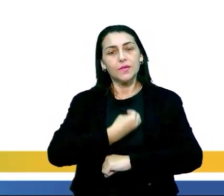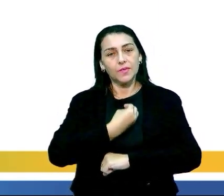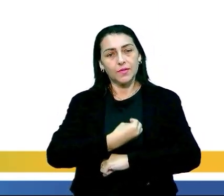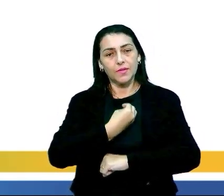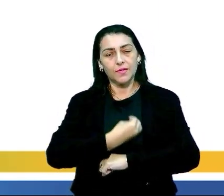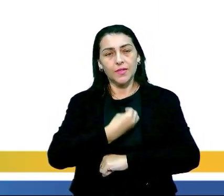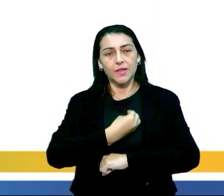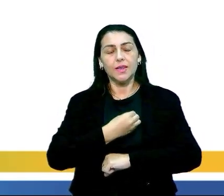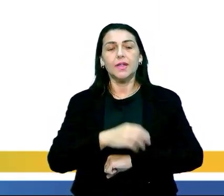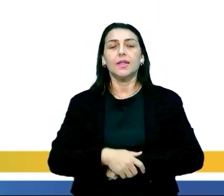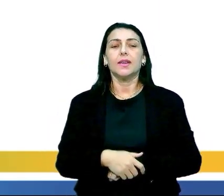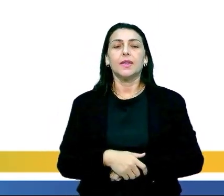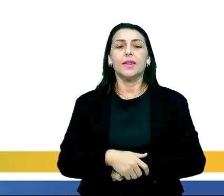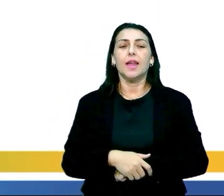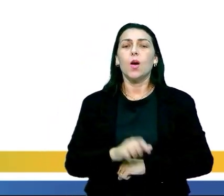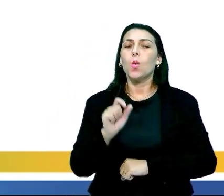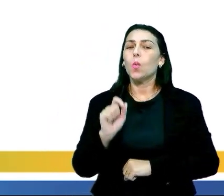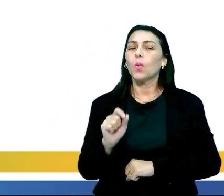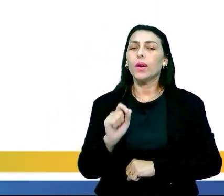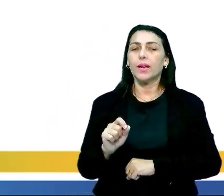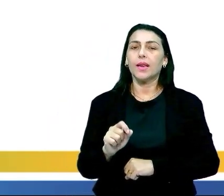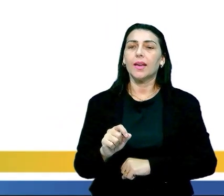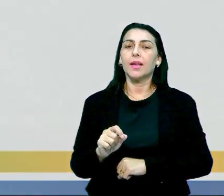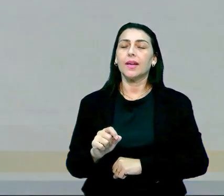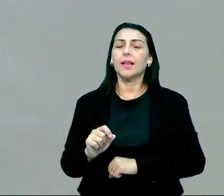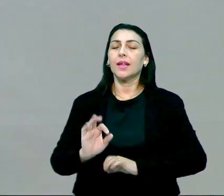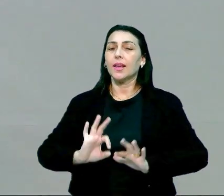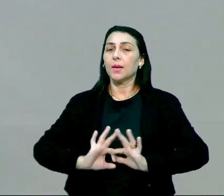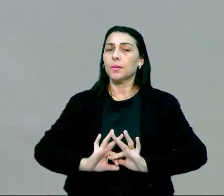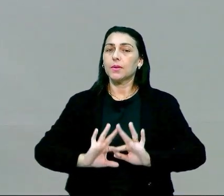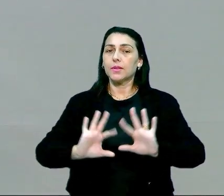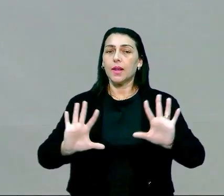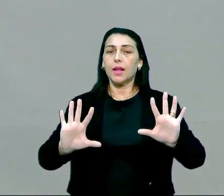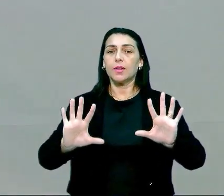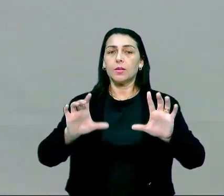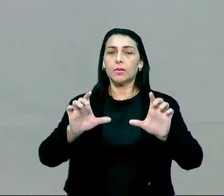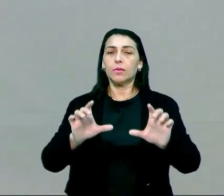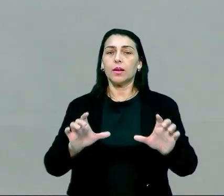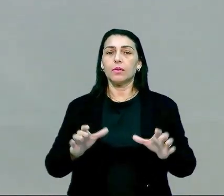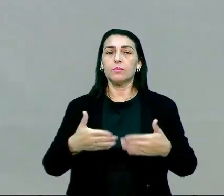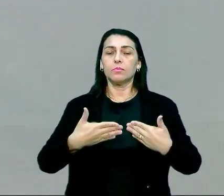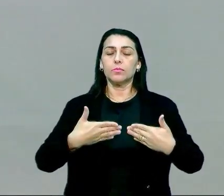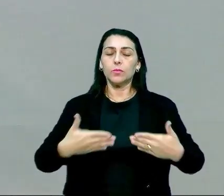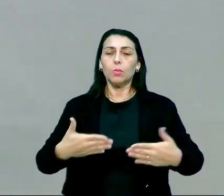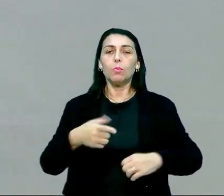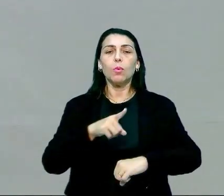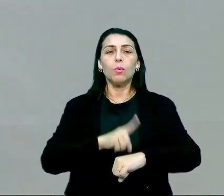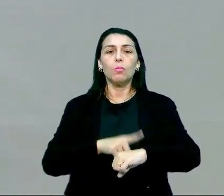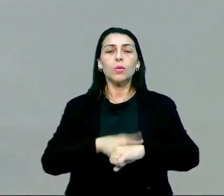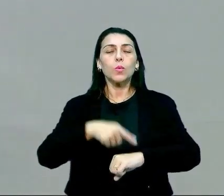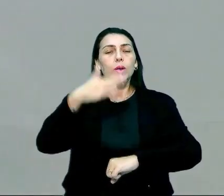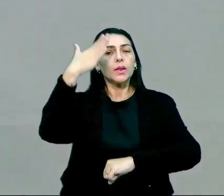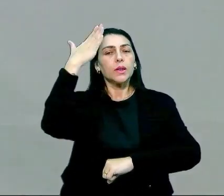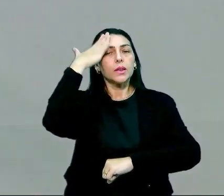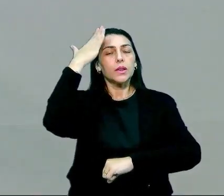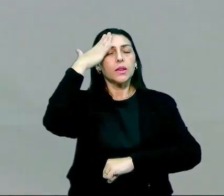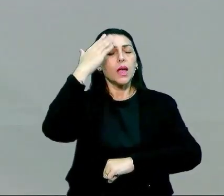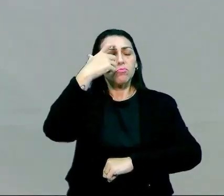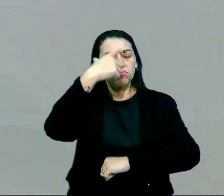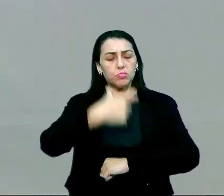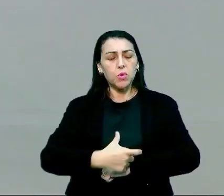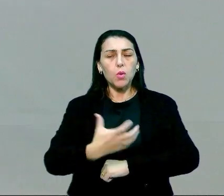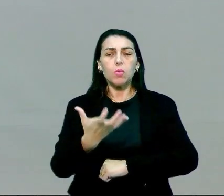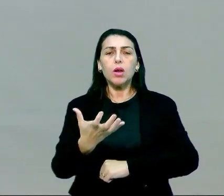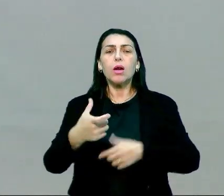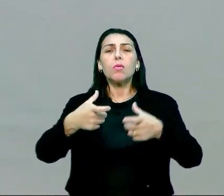a qualidade de vida é o quê? Plenitude do ser. A partir do momento em que eu compreendo quem eu sou, o que eu